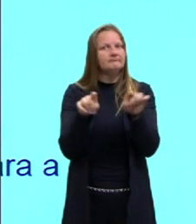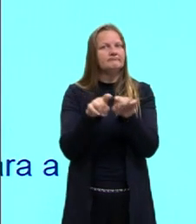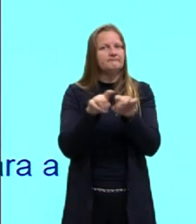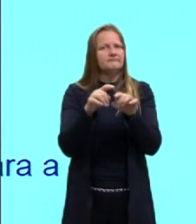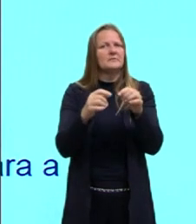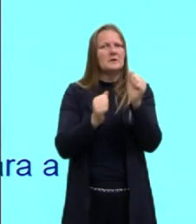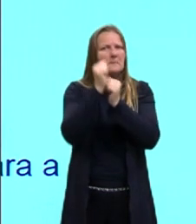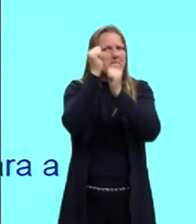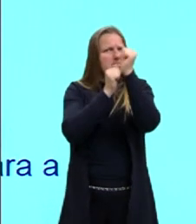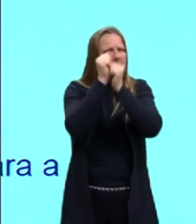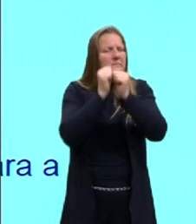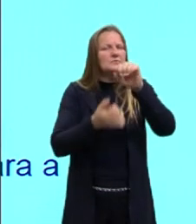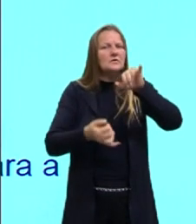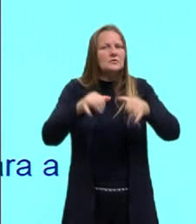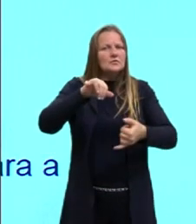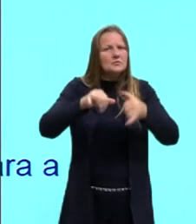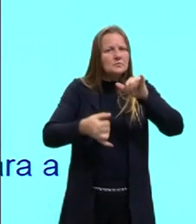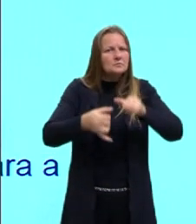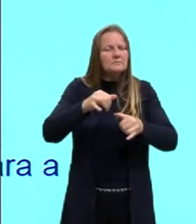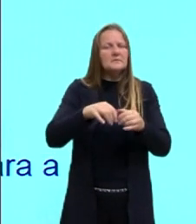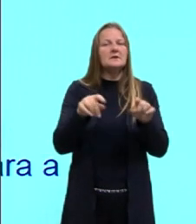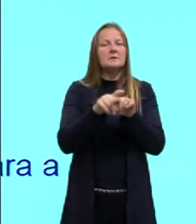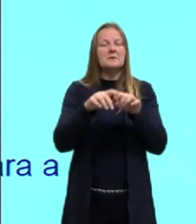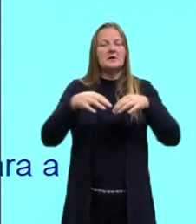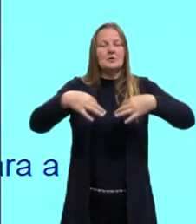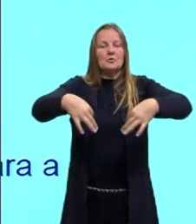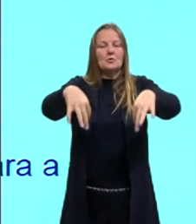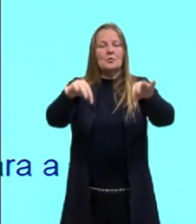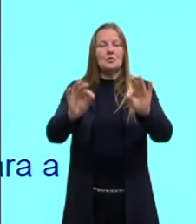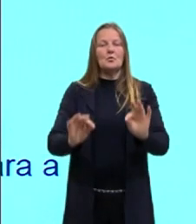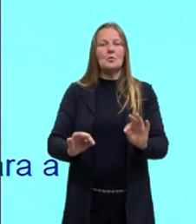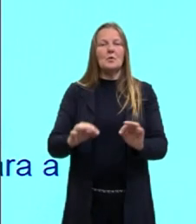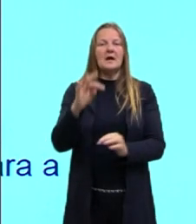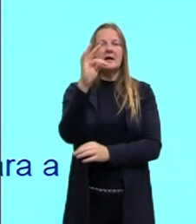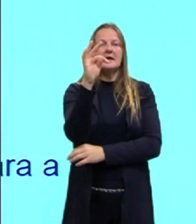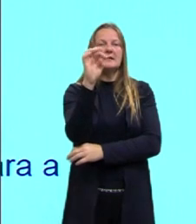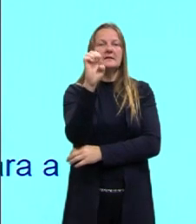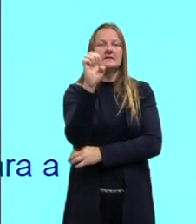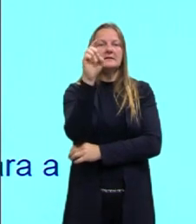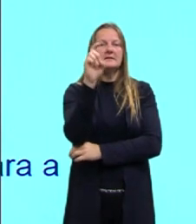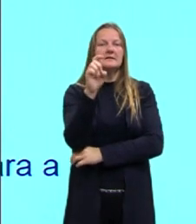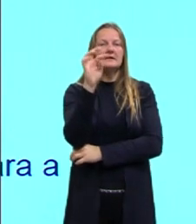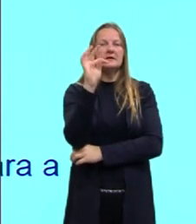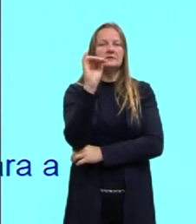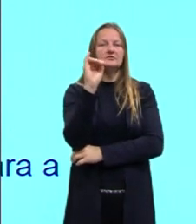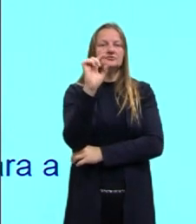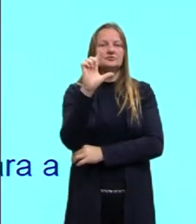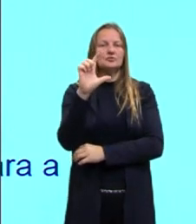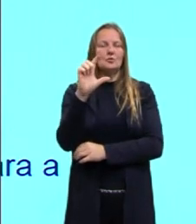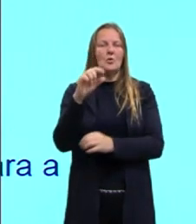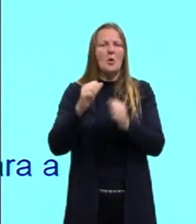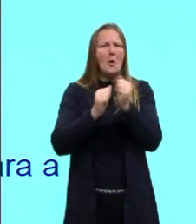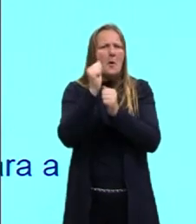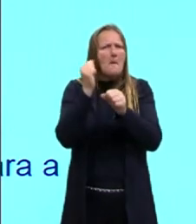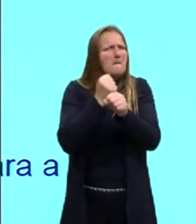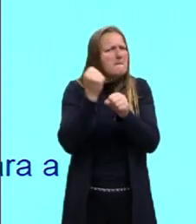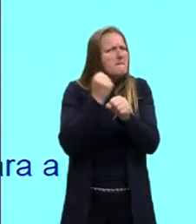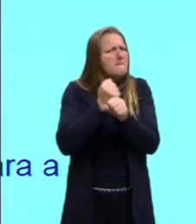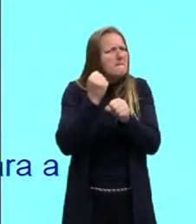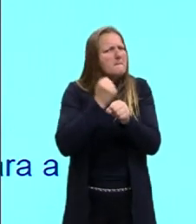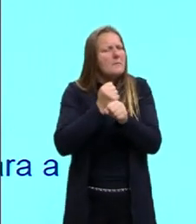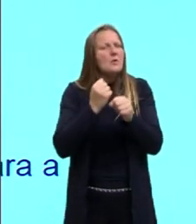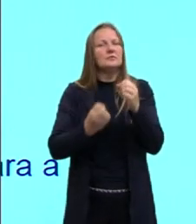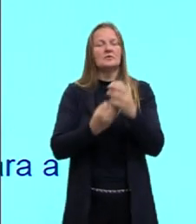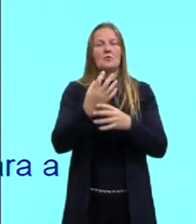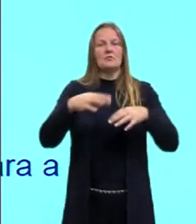químico, então, tu tem, e o fator têxtil, né, as roupas que eles formam, que formam não, desculpa, que eles produzem, né, tem ali